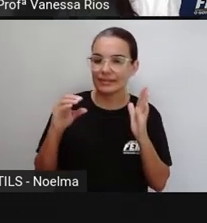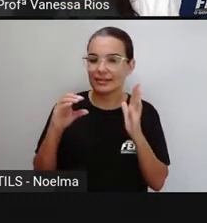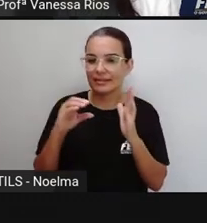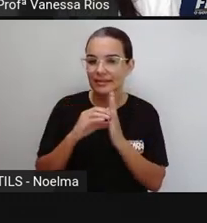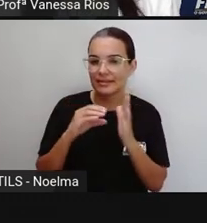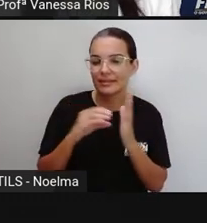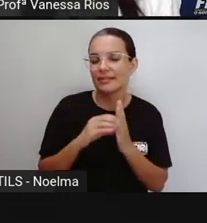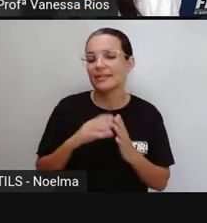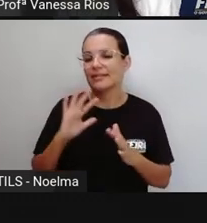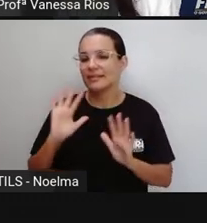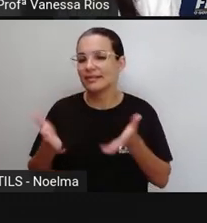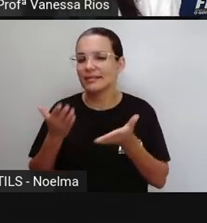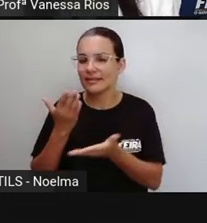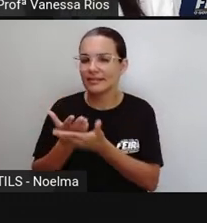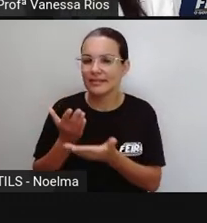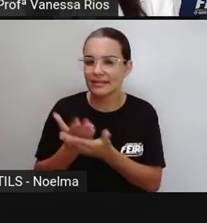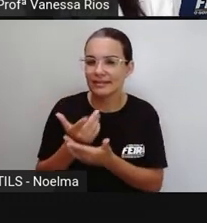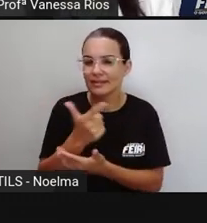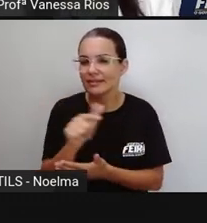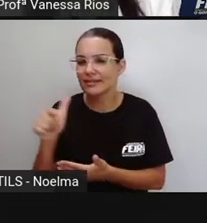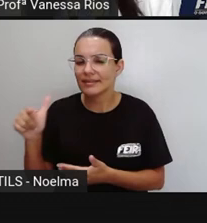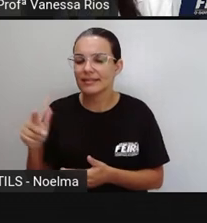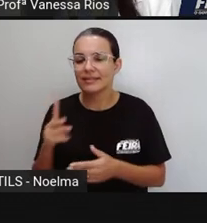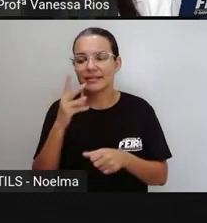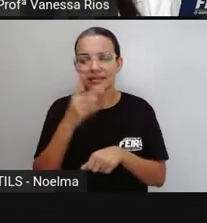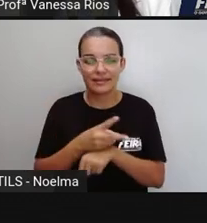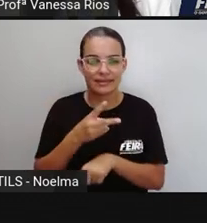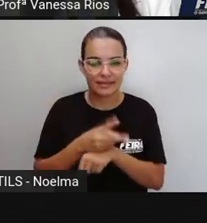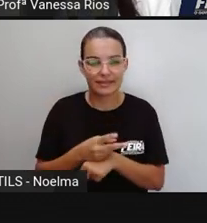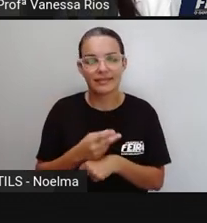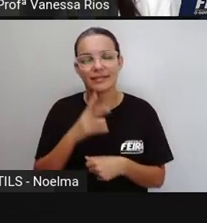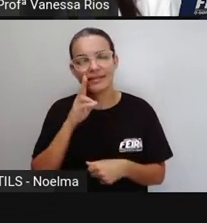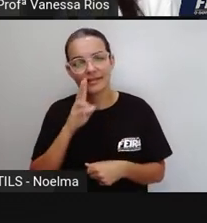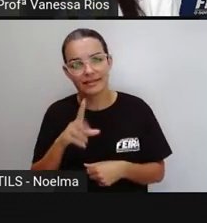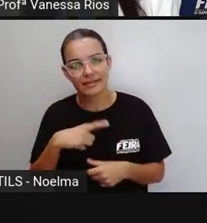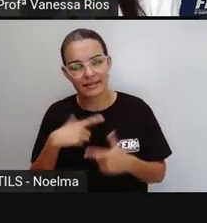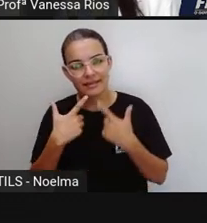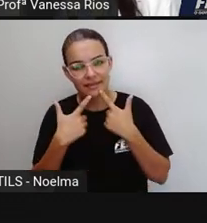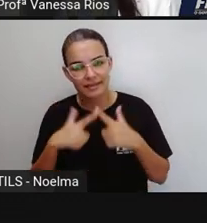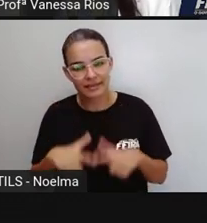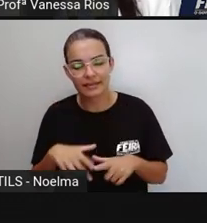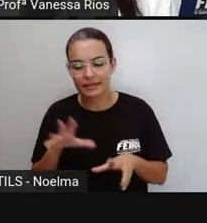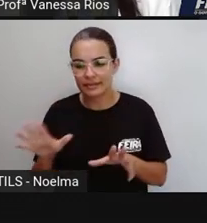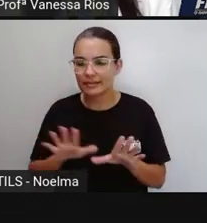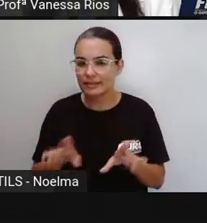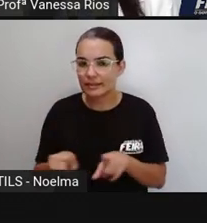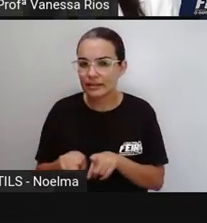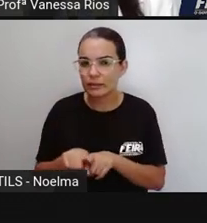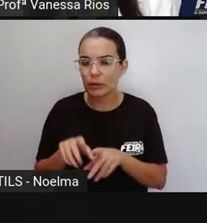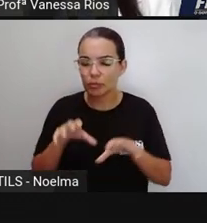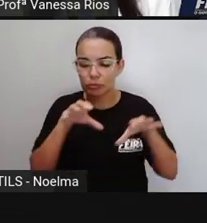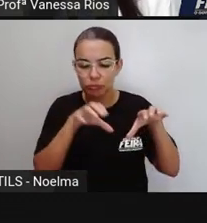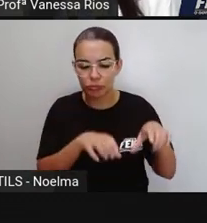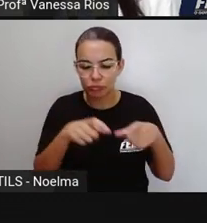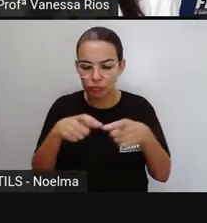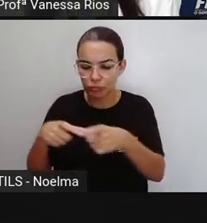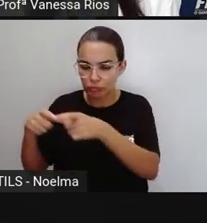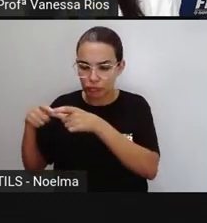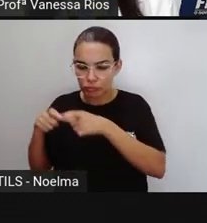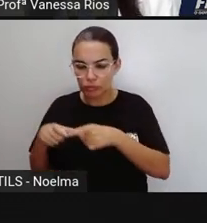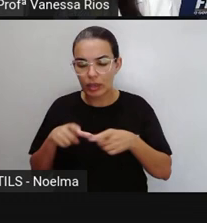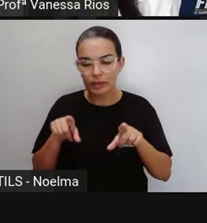já vem estudando aí em outras videoaulas também de linguagens, observando aí o posicionamento e a